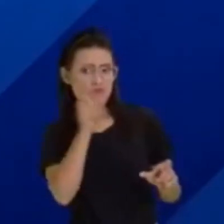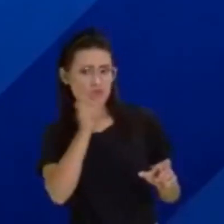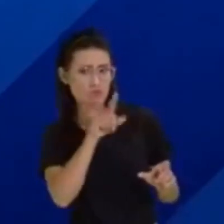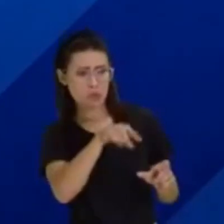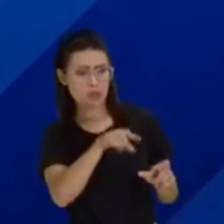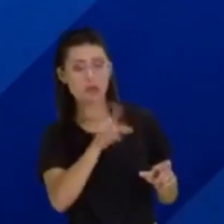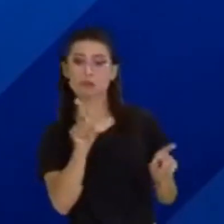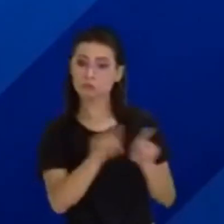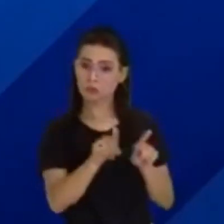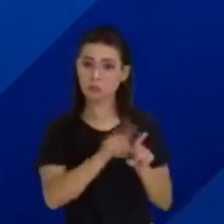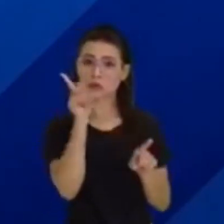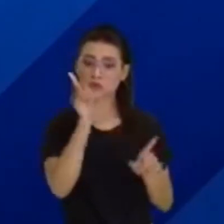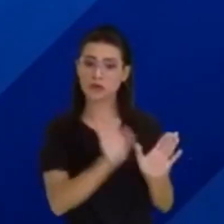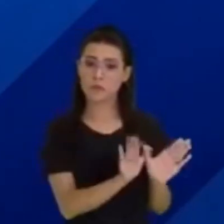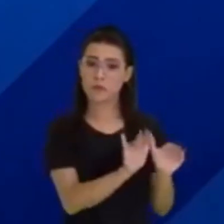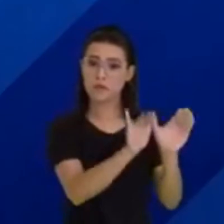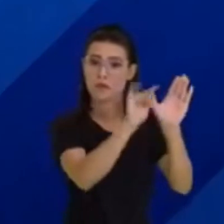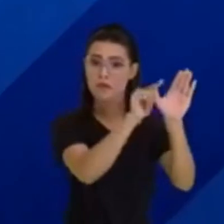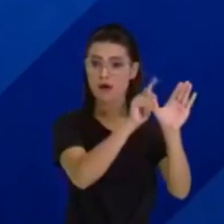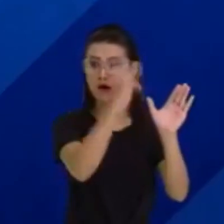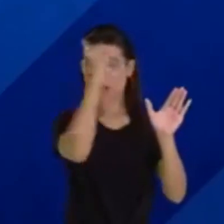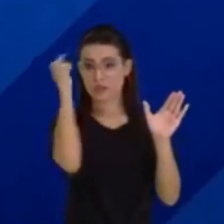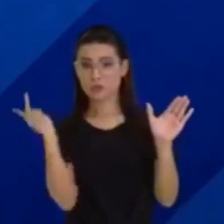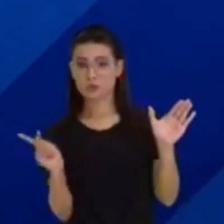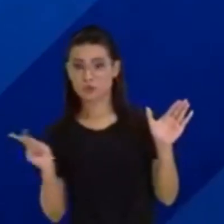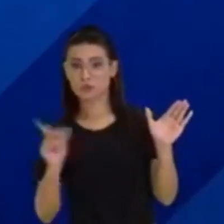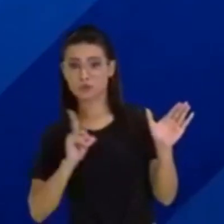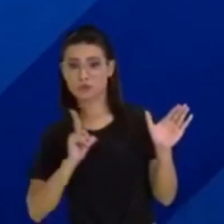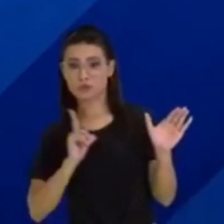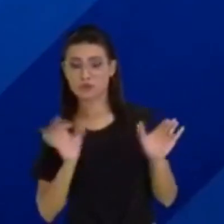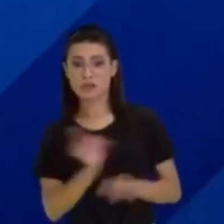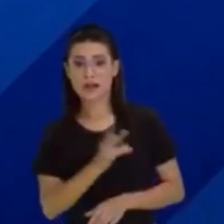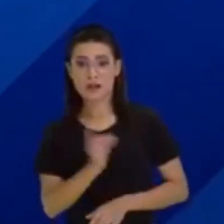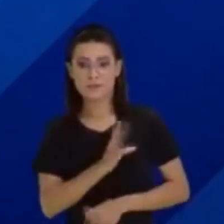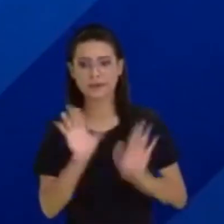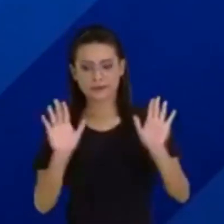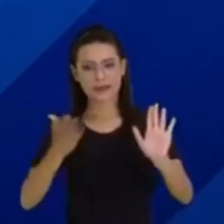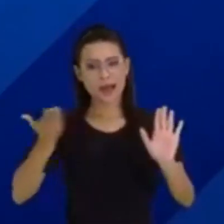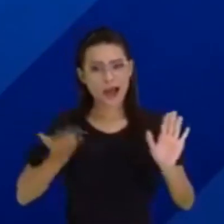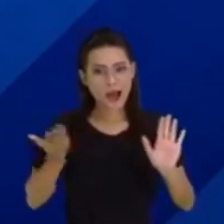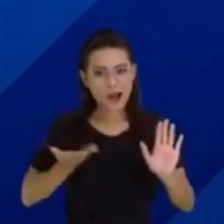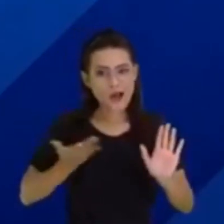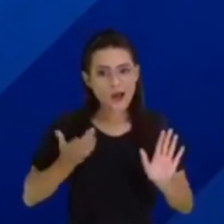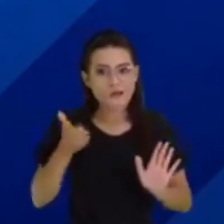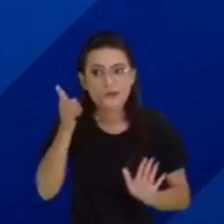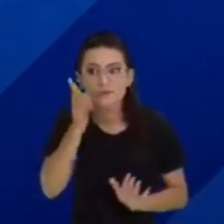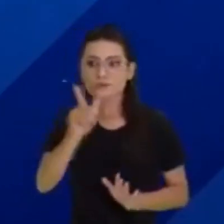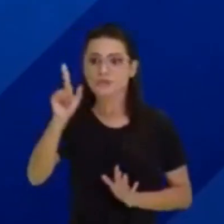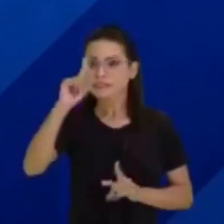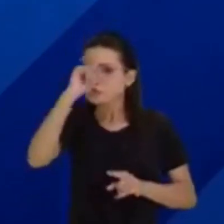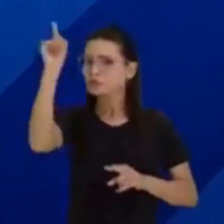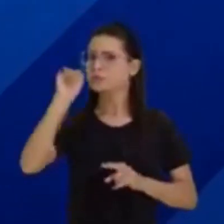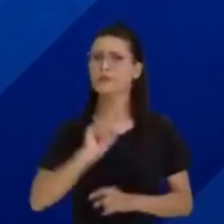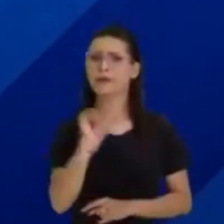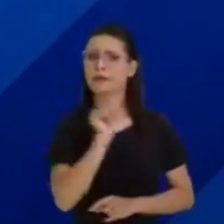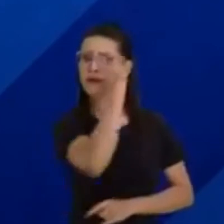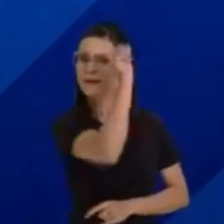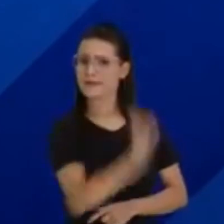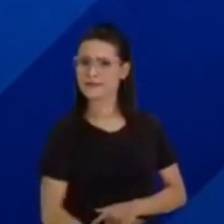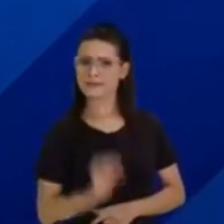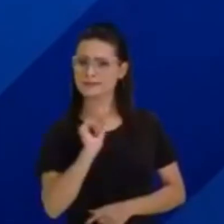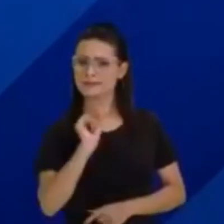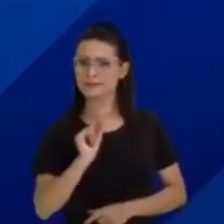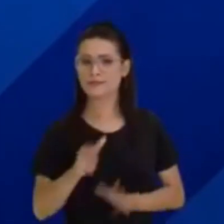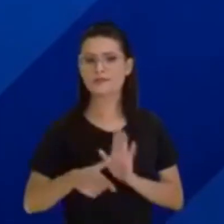em açaí e em Neguinha, vamos agora tentar matar essa charada e descobrir quem era esse ser? Vamos